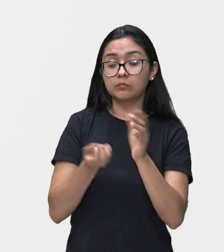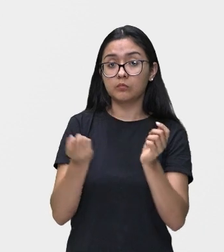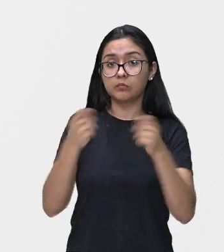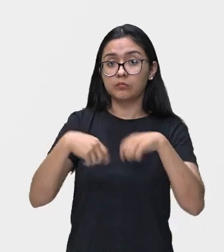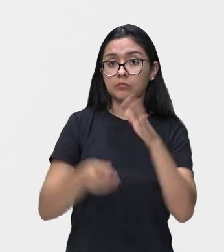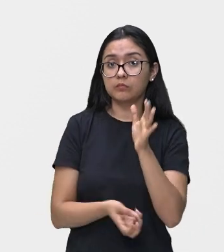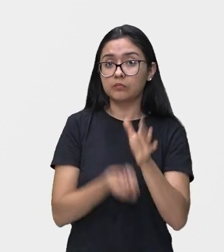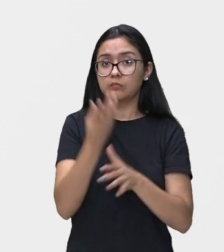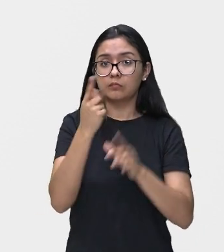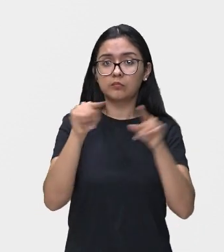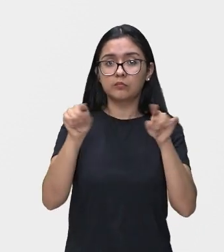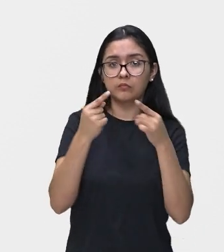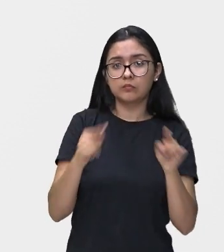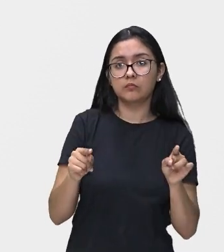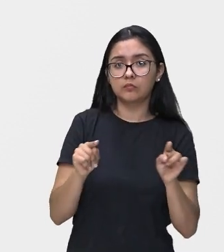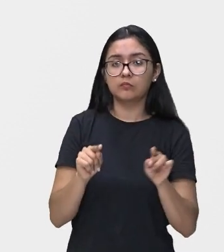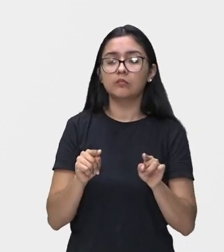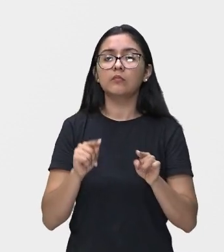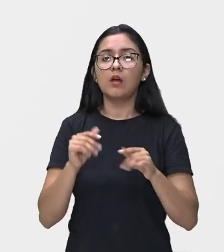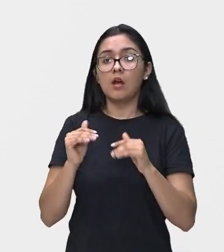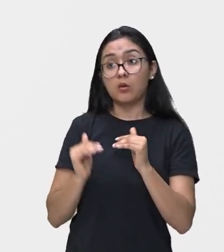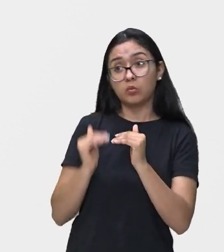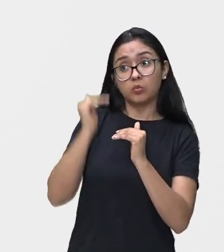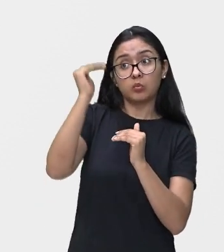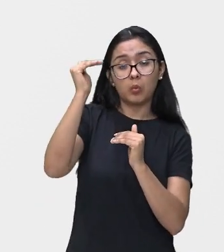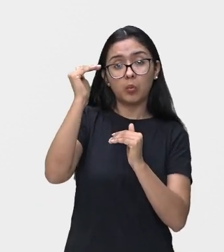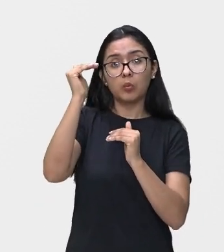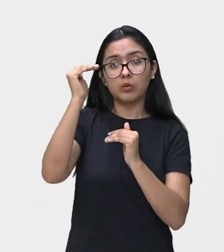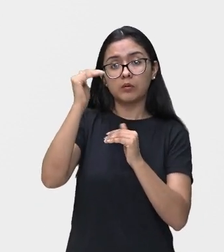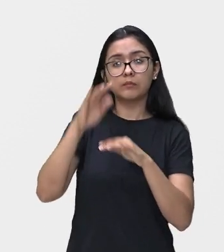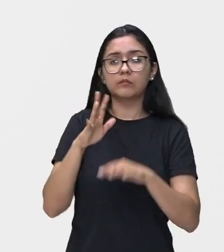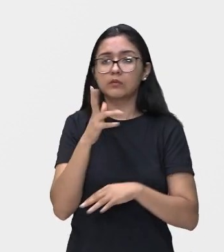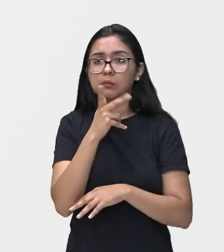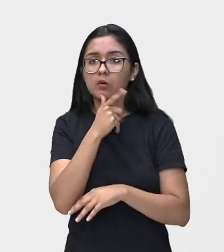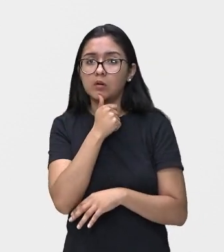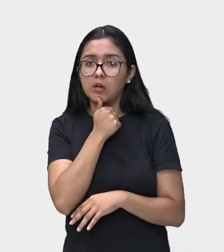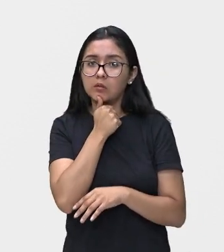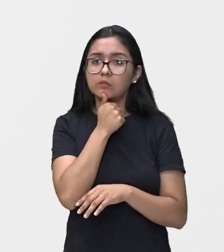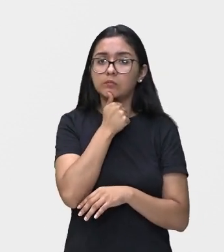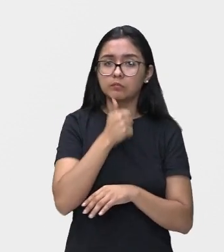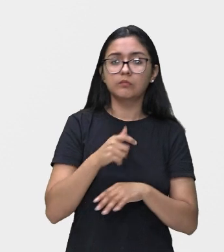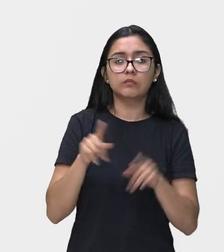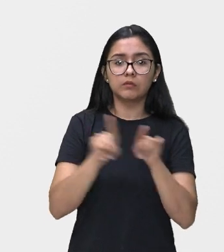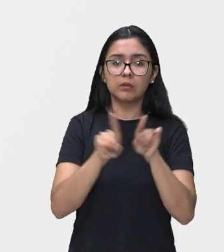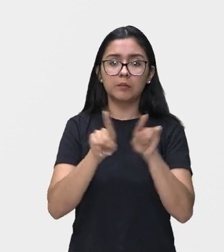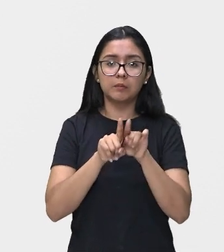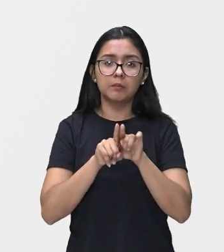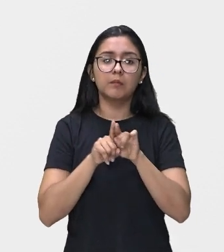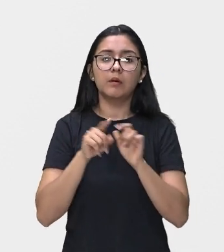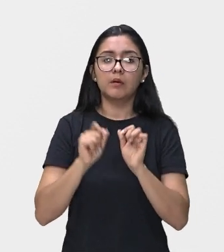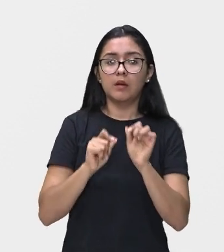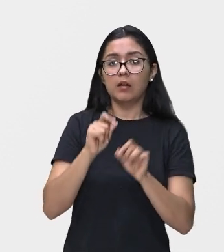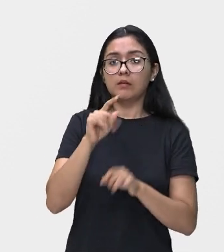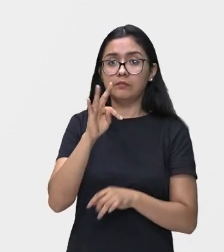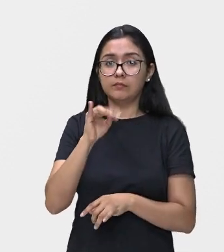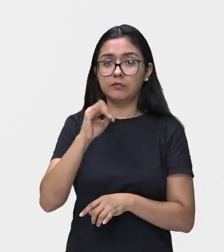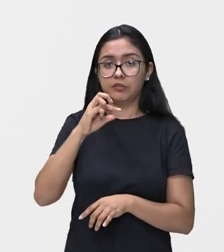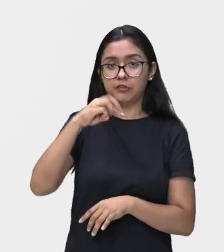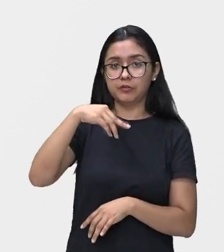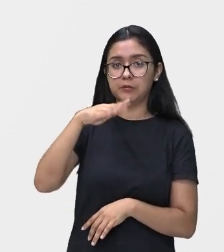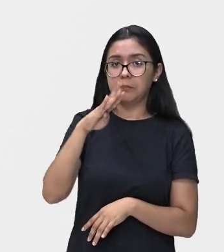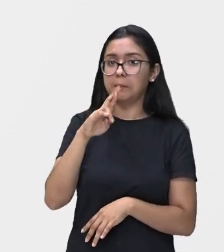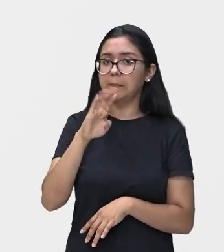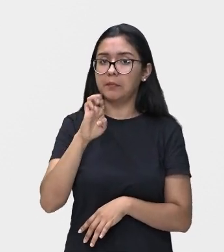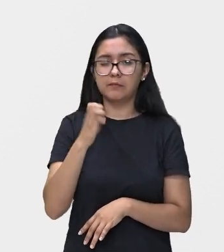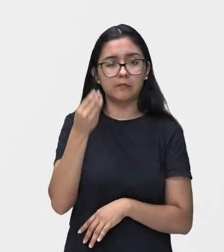Ou seja, altura, intensidade, duração e timbre. A gente vai estudar cada um desse elemento. Então, vamos ver quais são esses